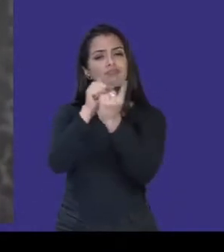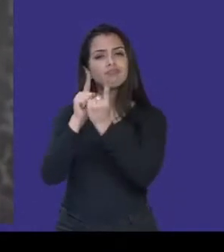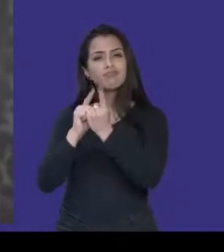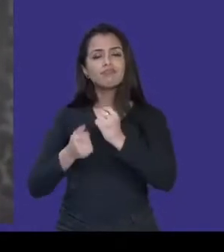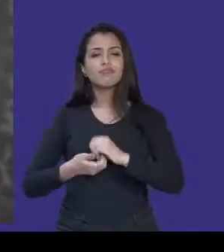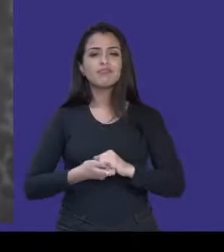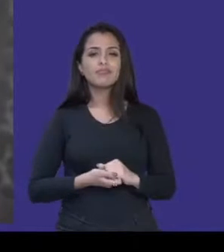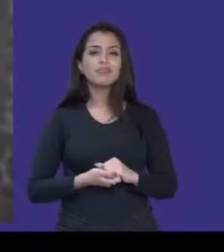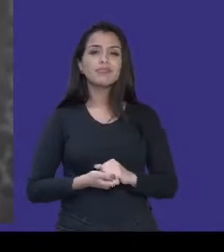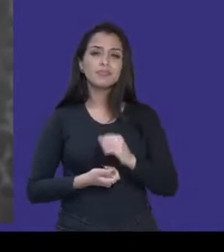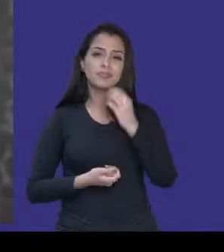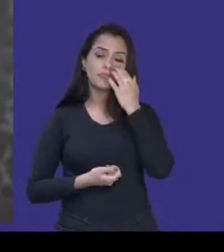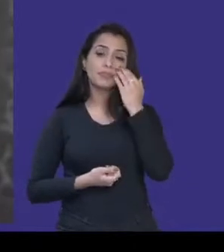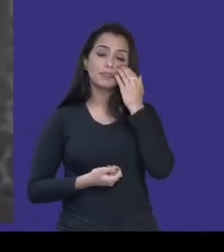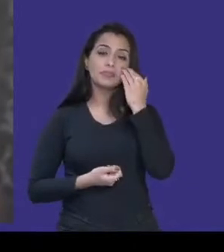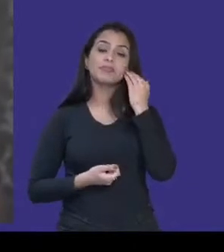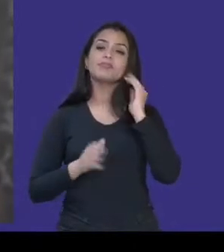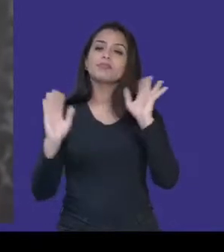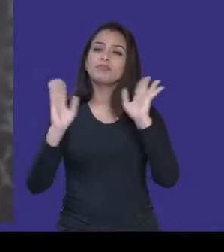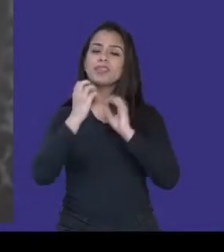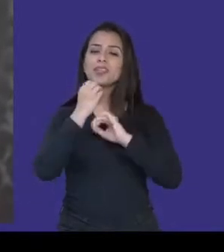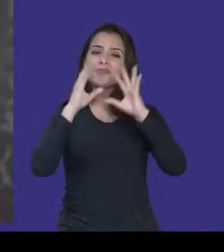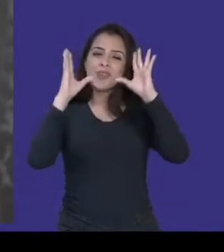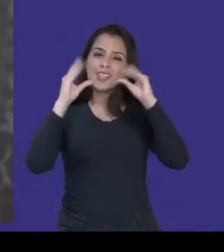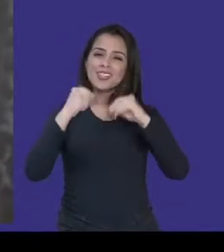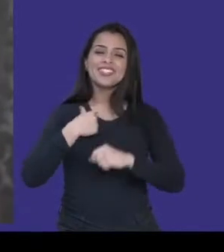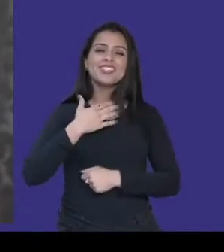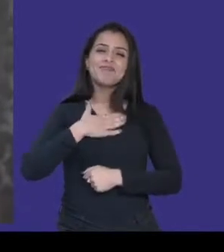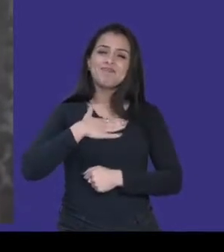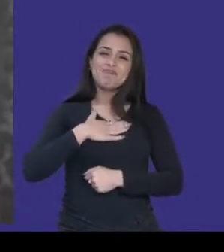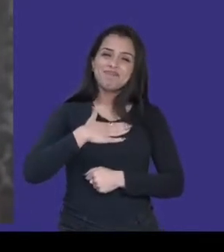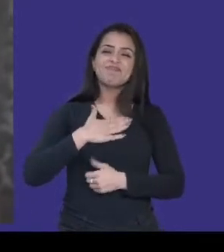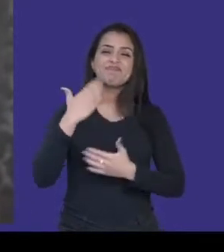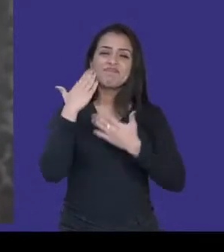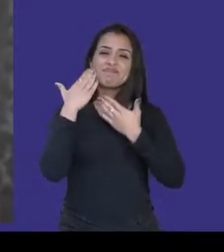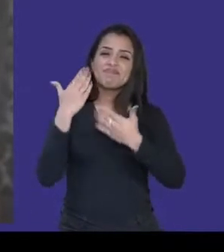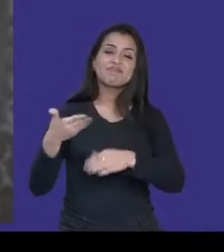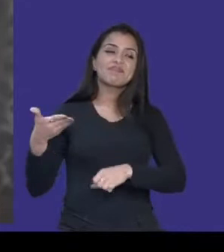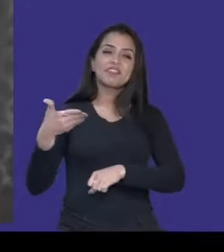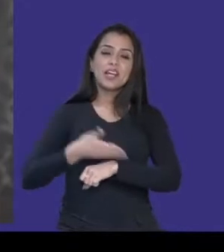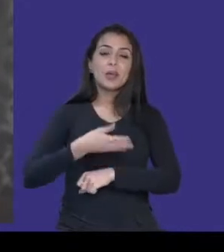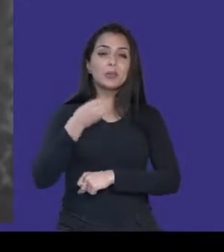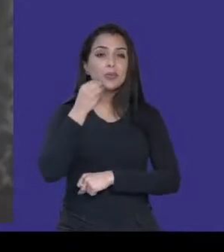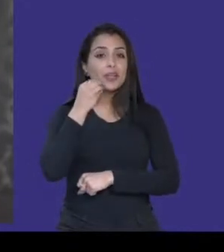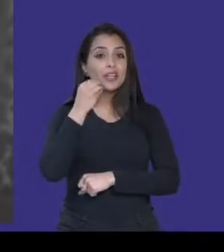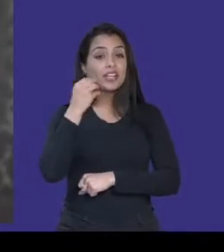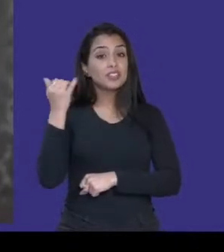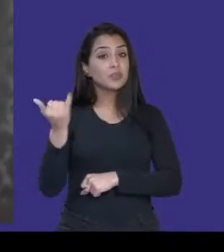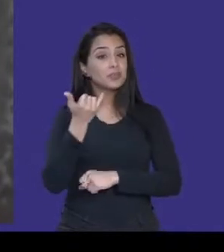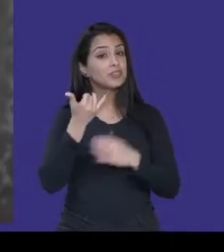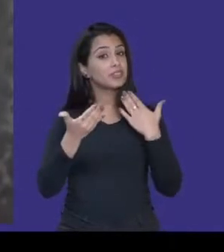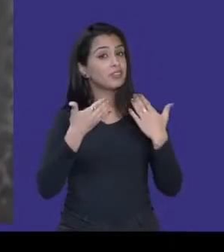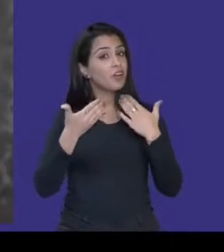Bom, muito boa noite. Eu agradeço a oportunidade. É um prazer estar aqui para essa importante conversa. E algumas